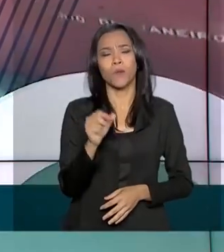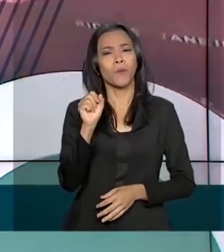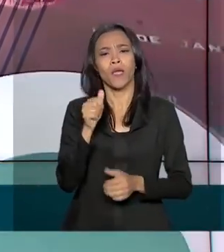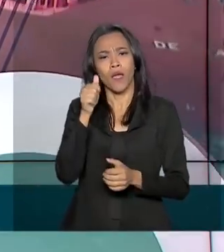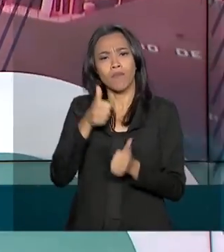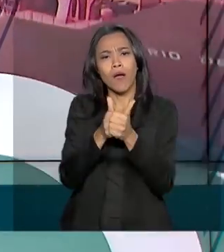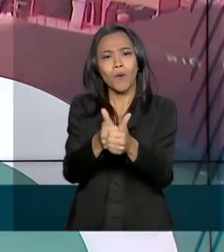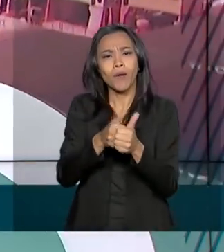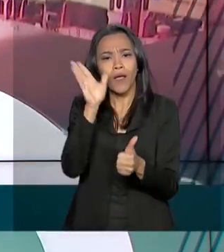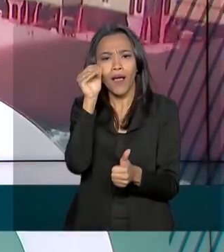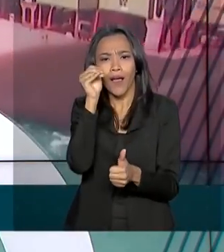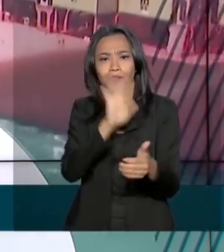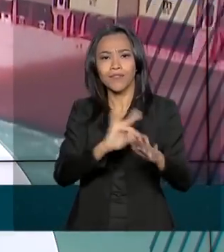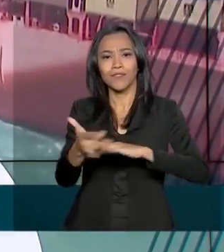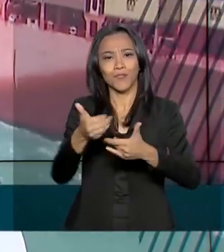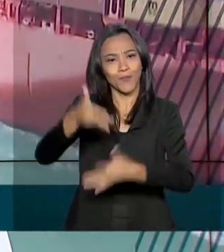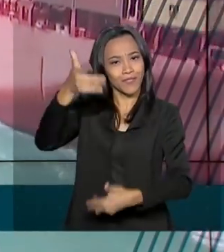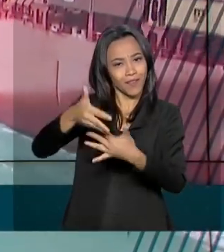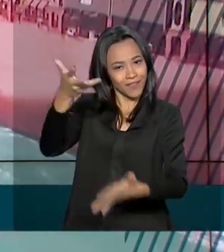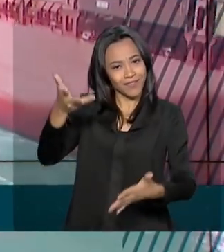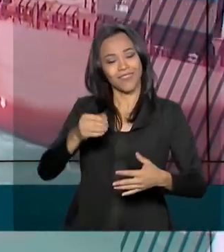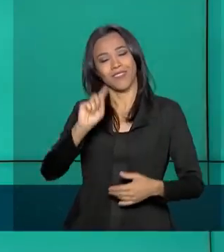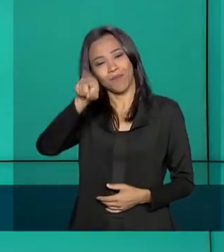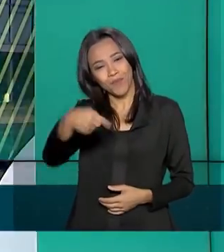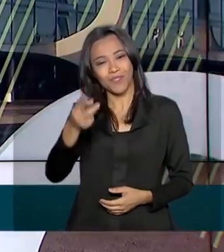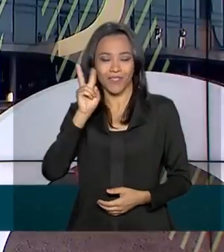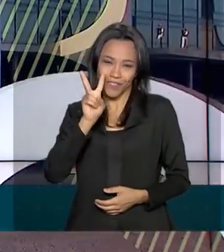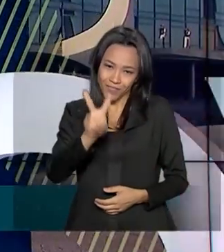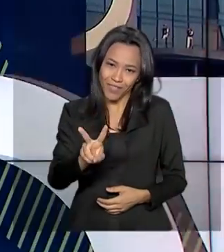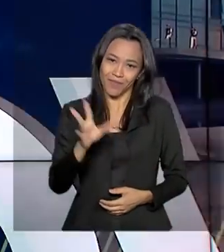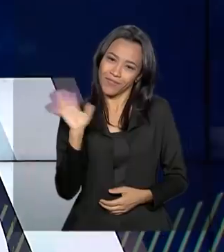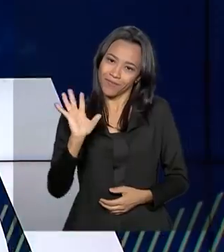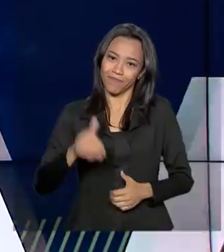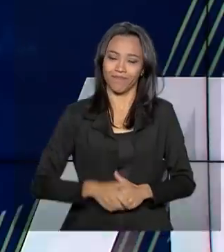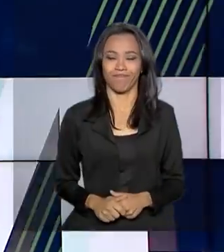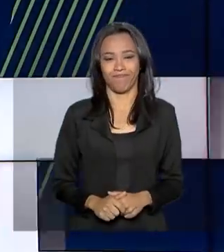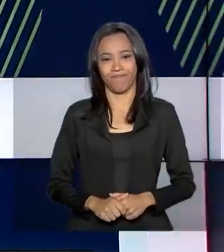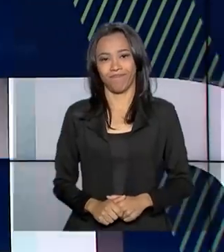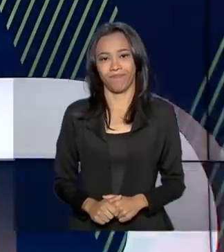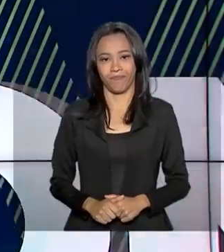acompanhando também pelas redes sociais. Nos vemos na próxima edição. Até lá!